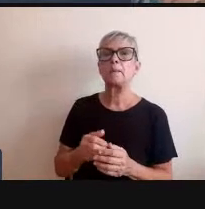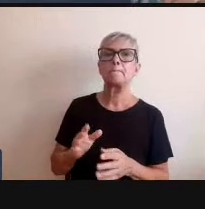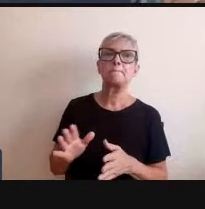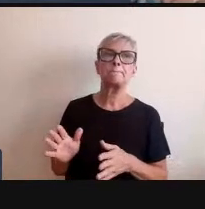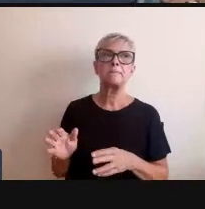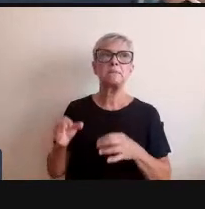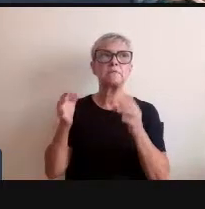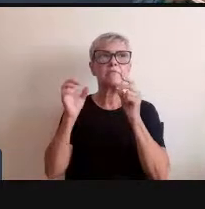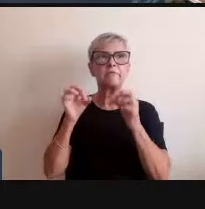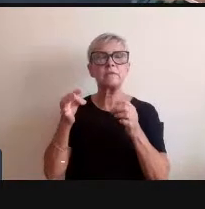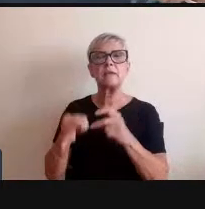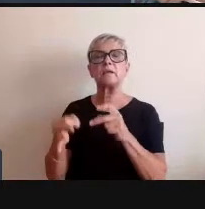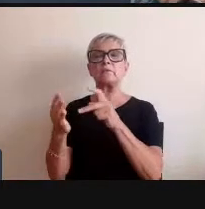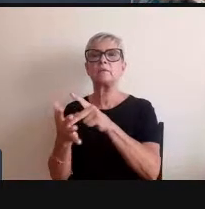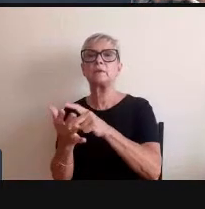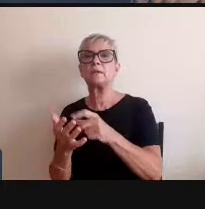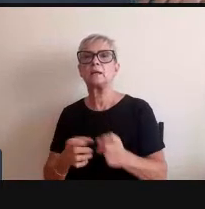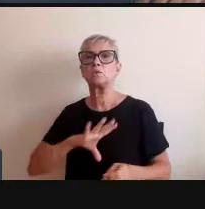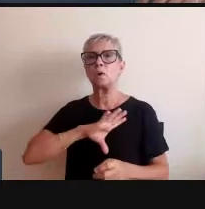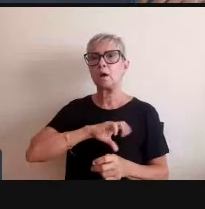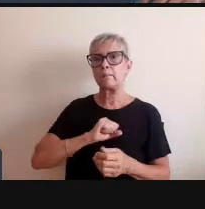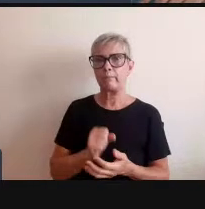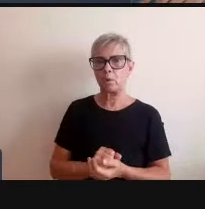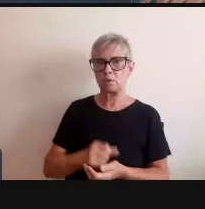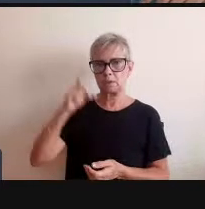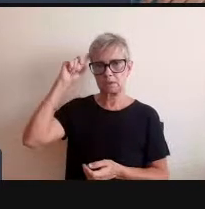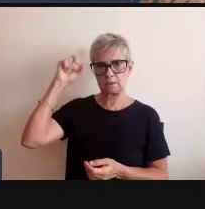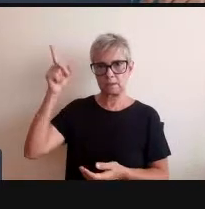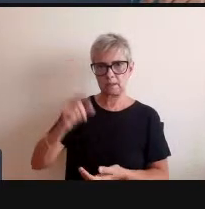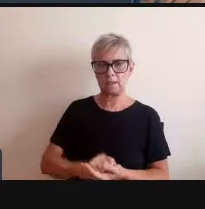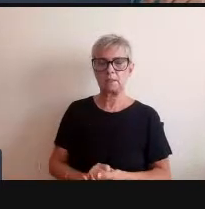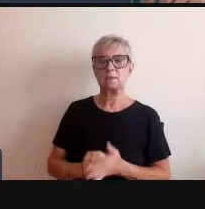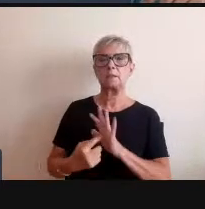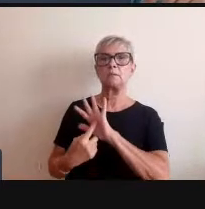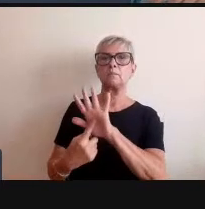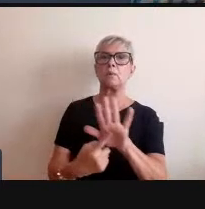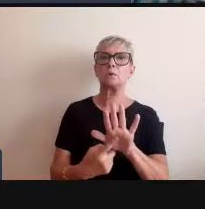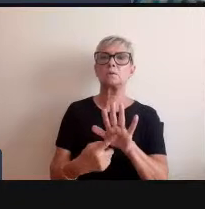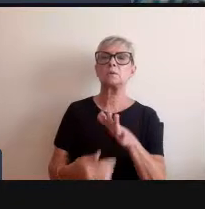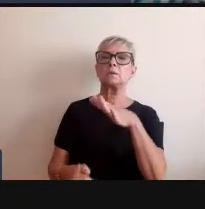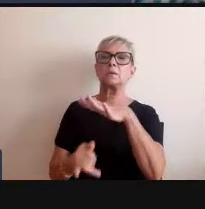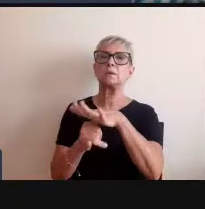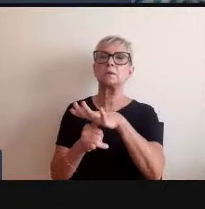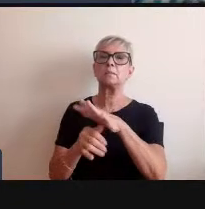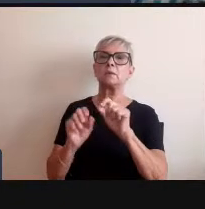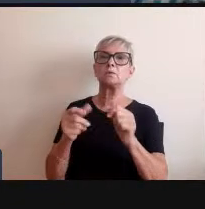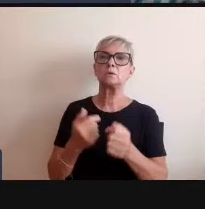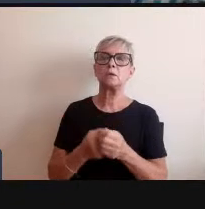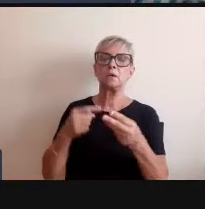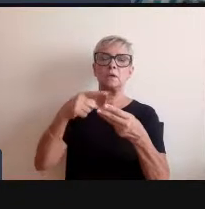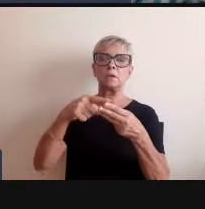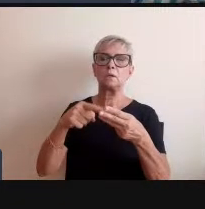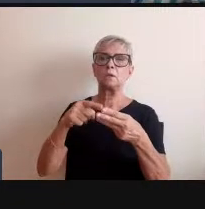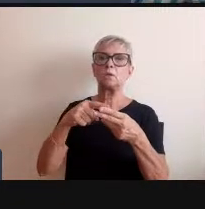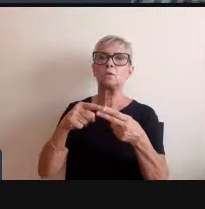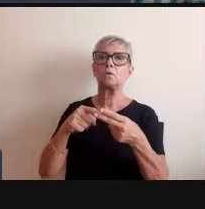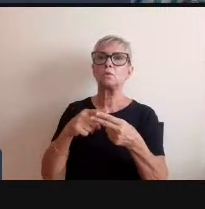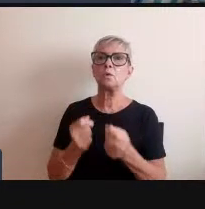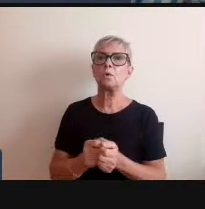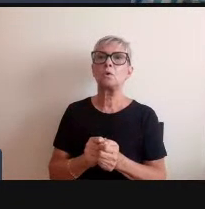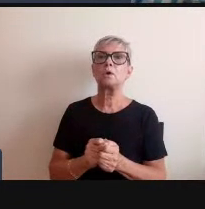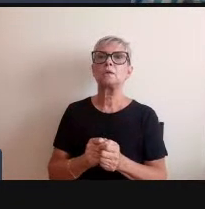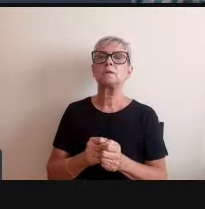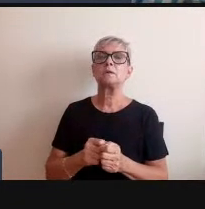minha opinião nele se dissimula e abaixo dois exceto acho de extrema